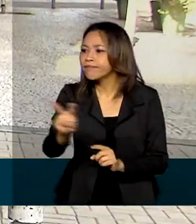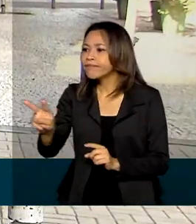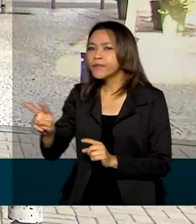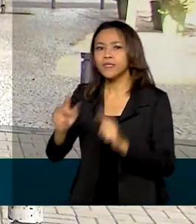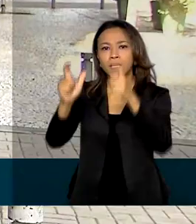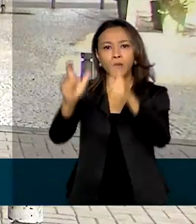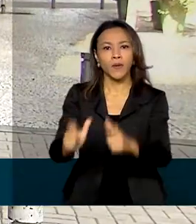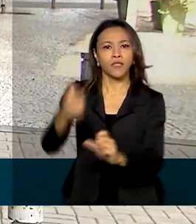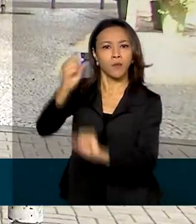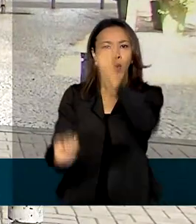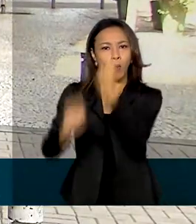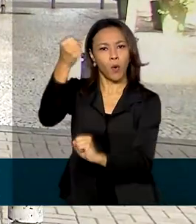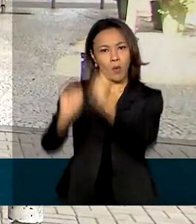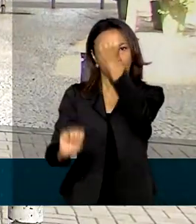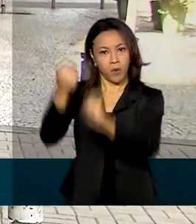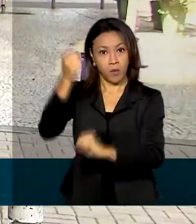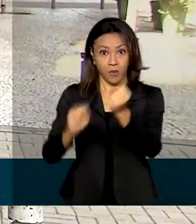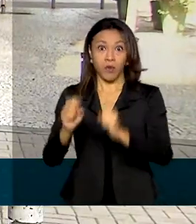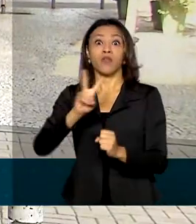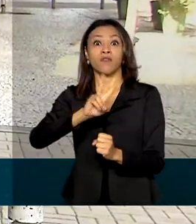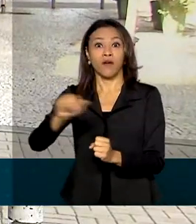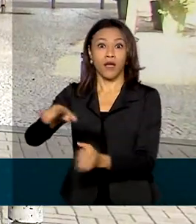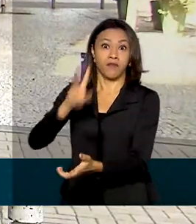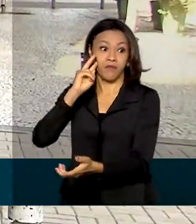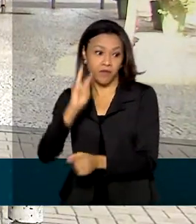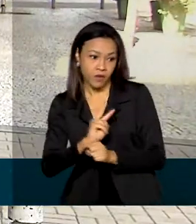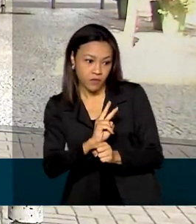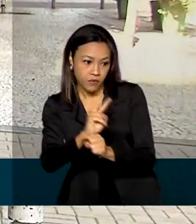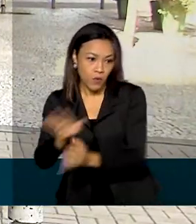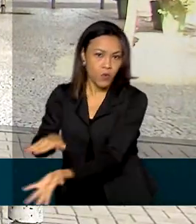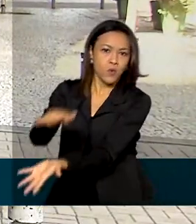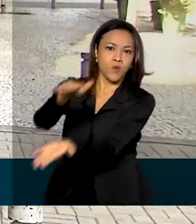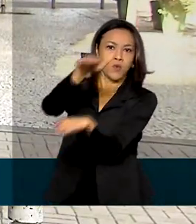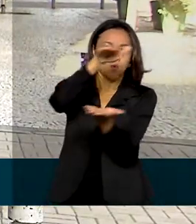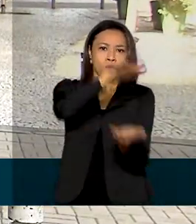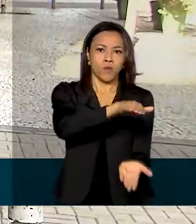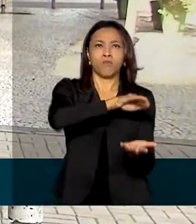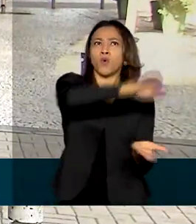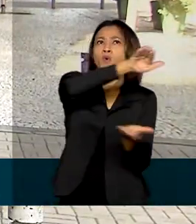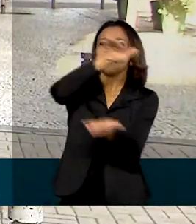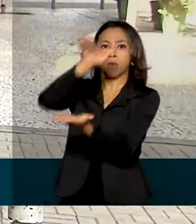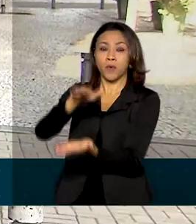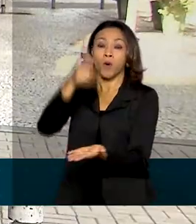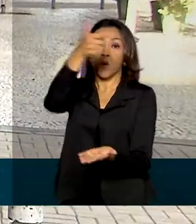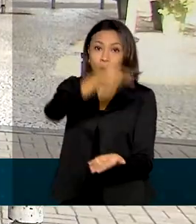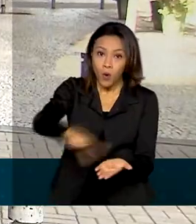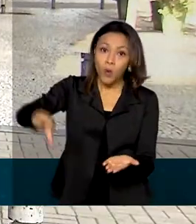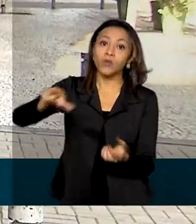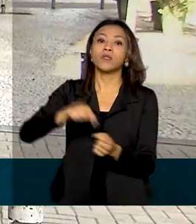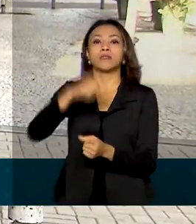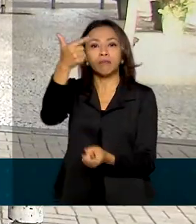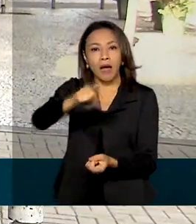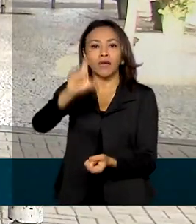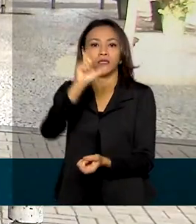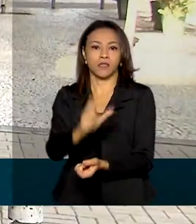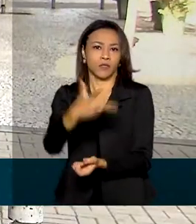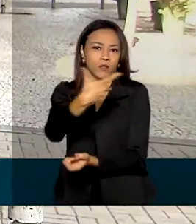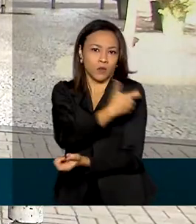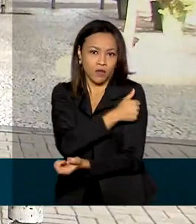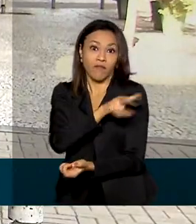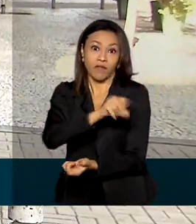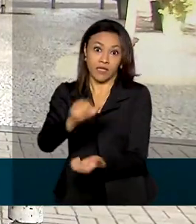de fabricação e vão acompanhar a saída da primeira remessa. Outras 580 mil doses devem ser entregues pela